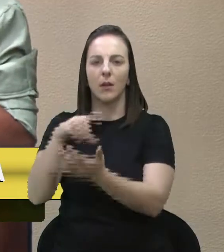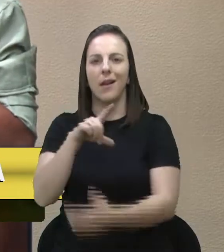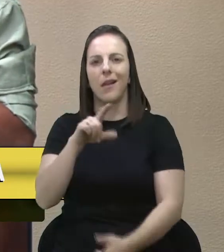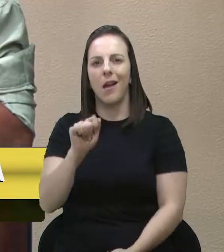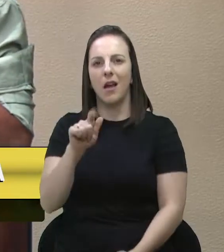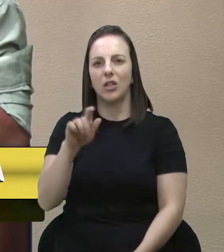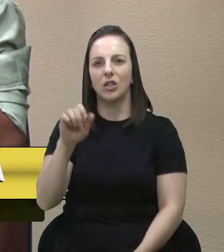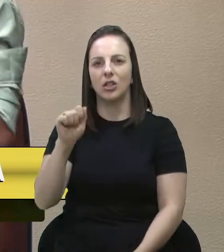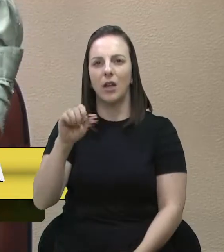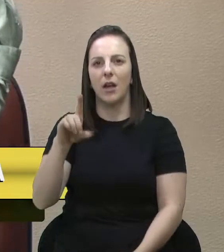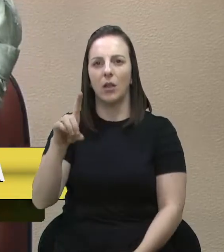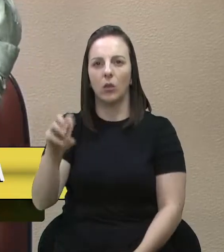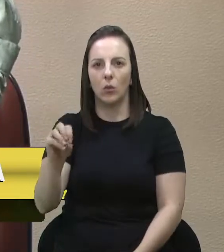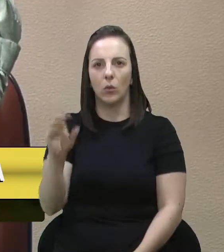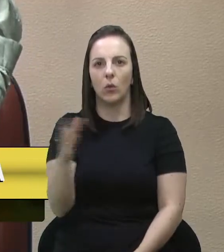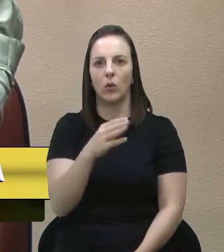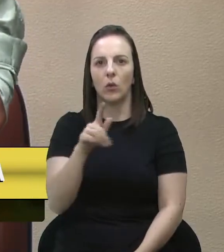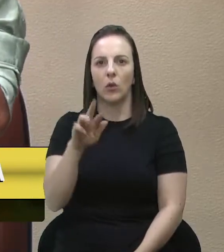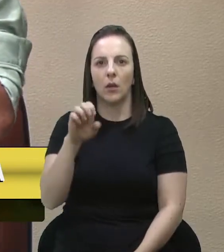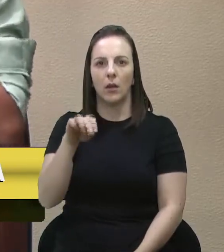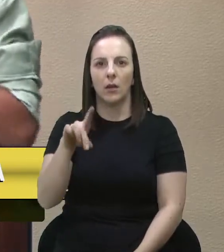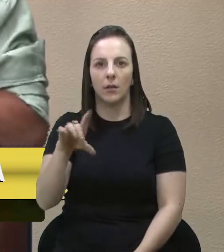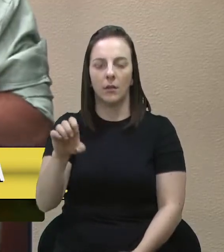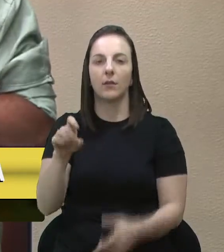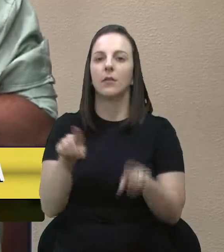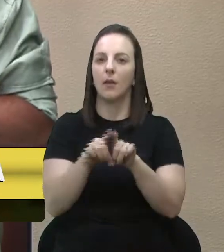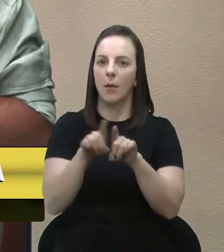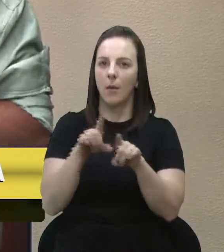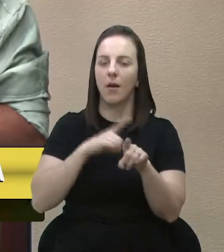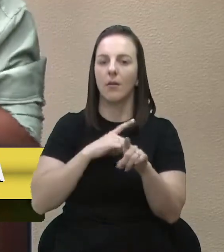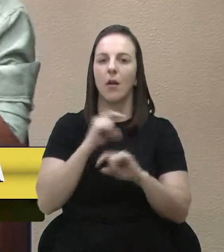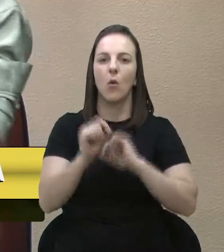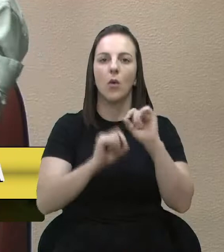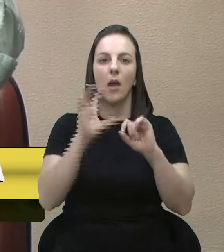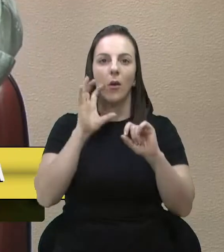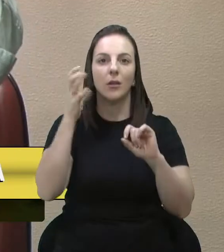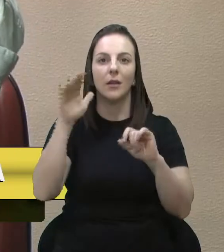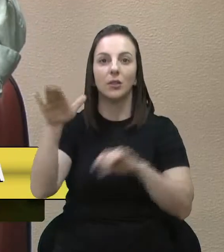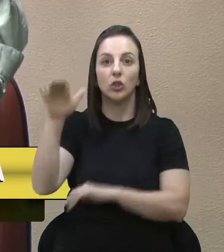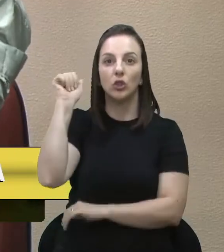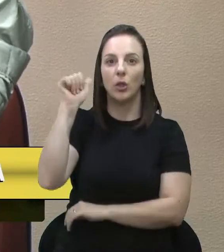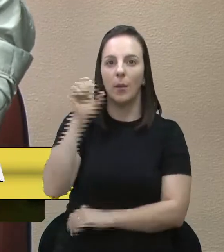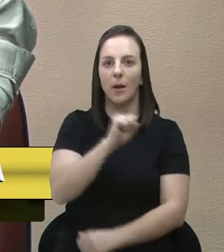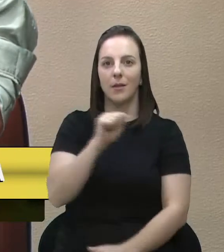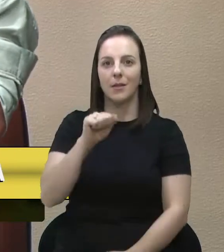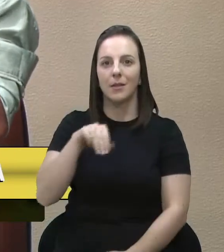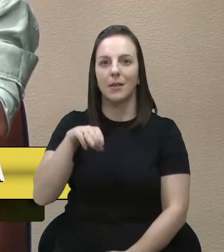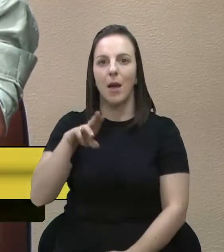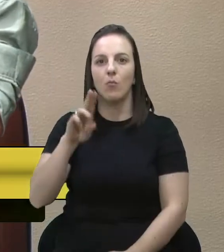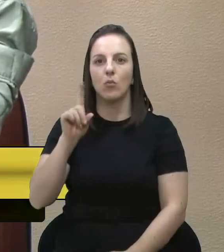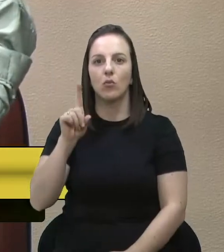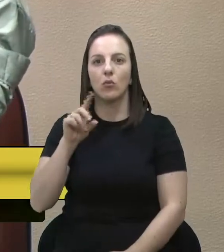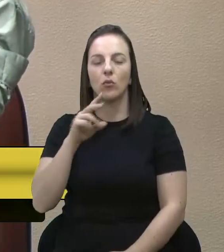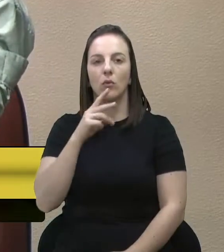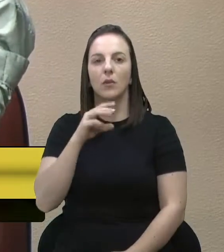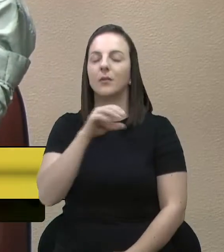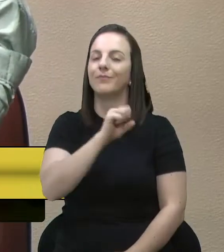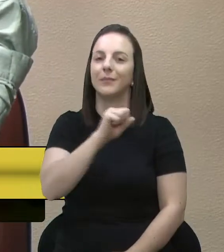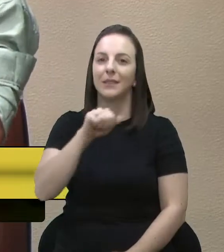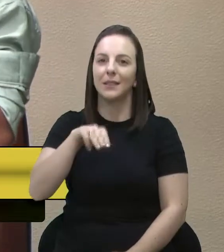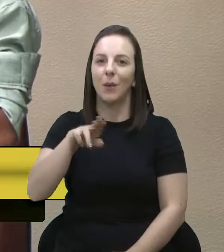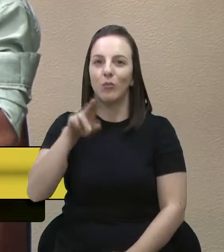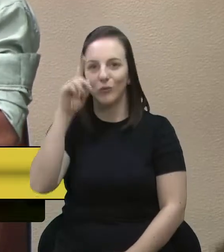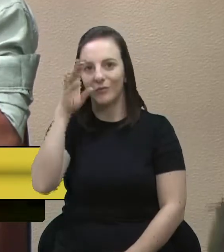a regulação das ocorrências pelo SAMU. Então estava lá o delegado Paulo, representante do